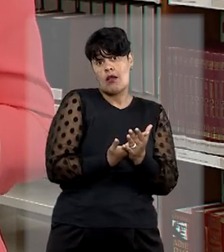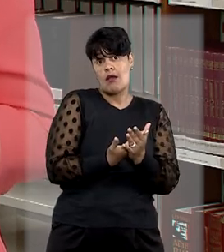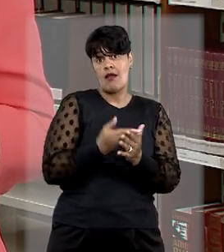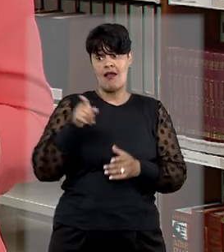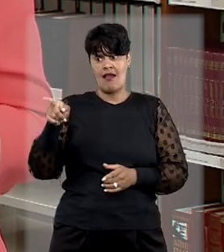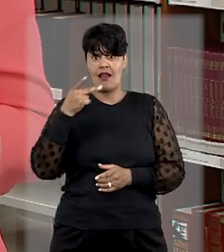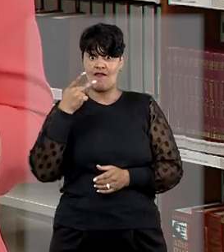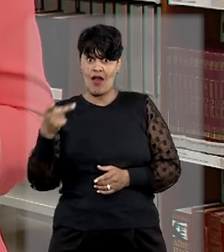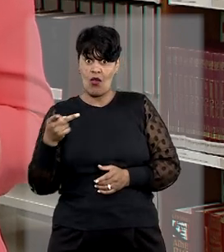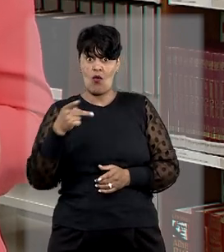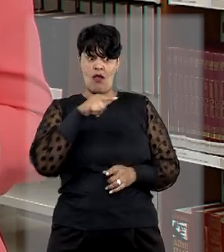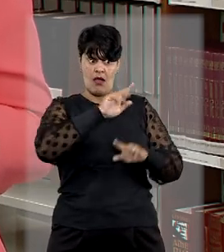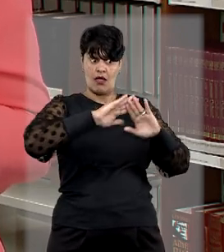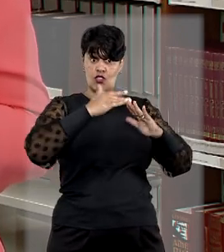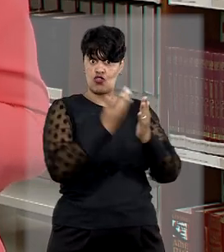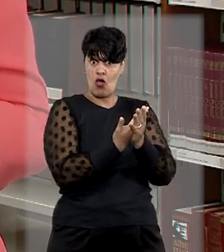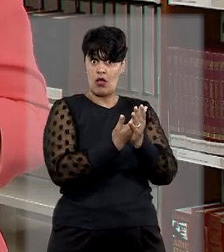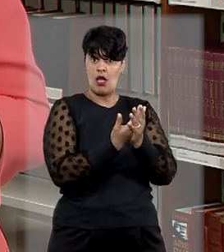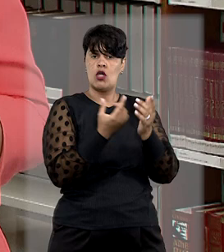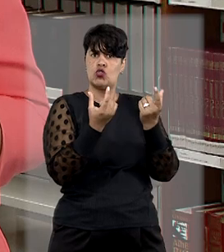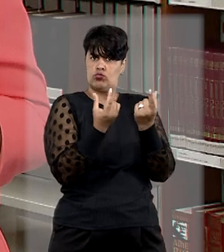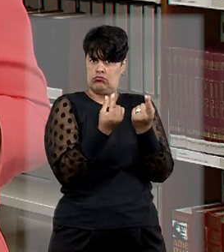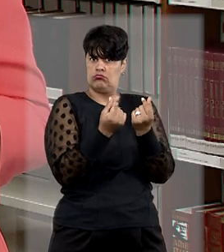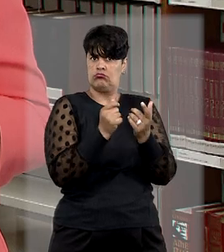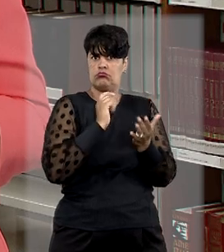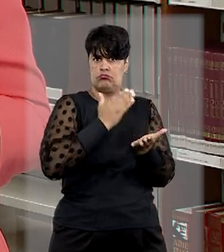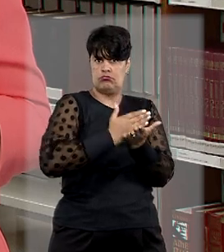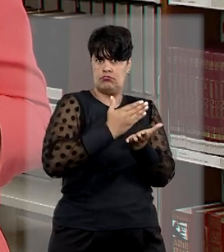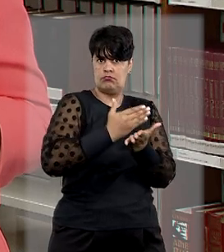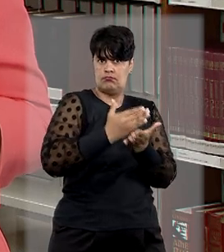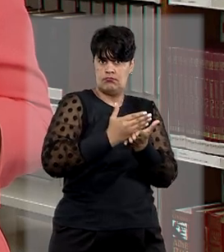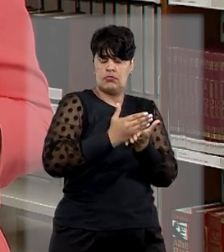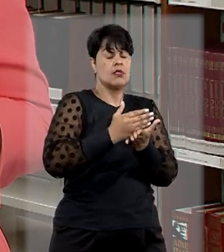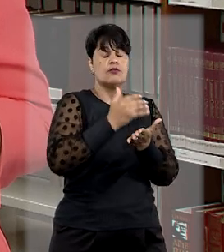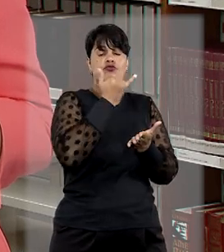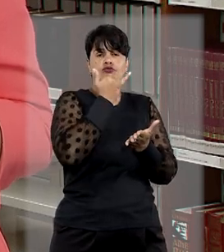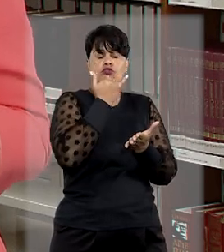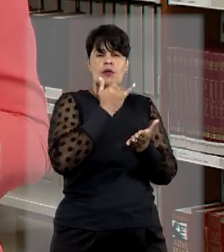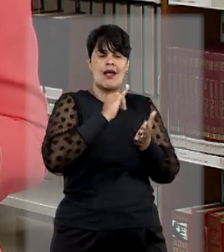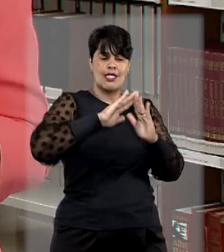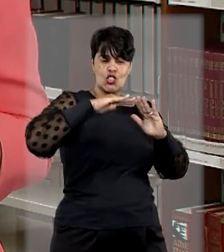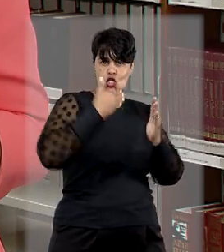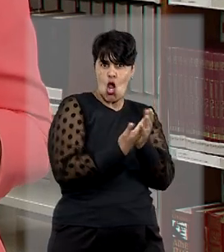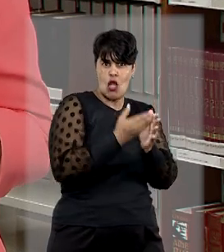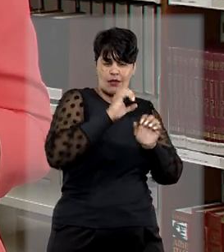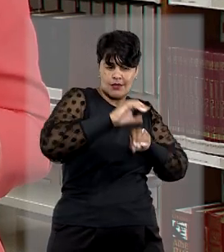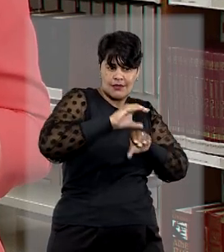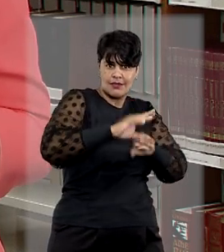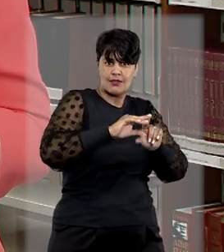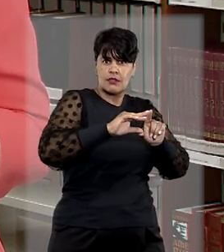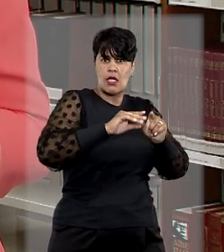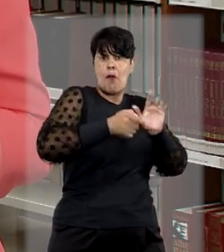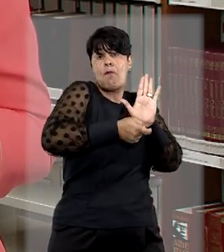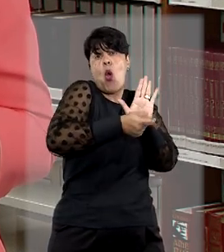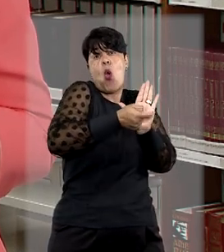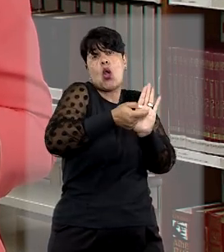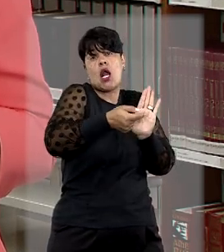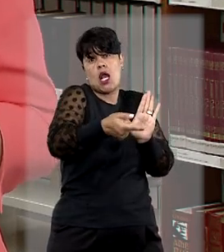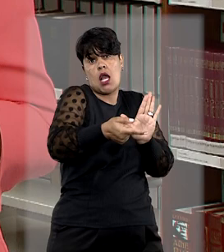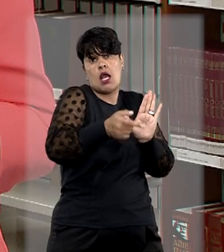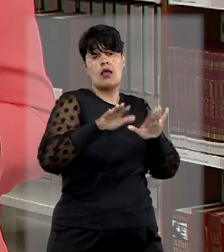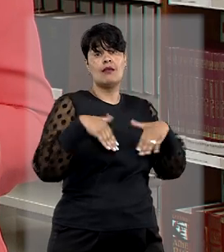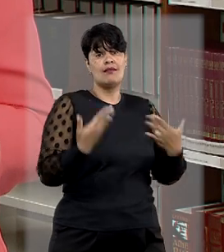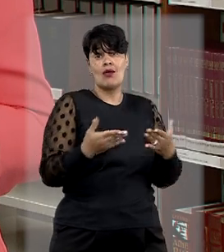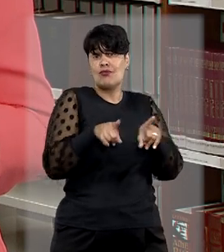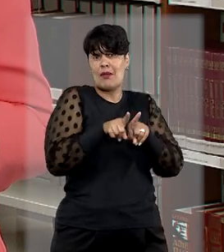a instituição de ensino reduziu de forma considerável o número de aulas contratadas e, em consequência, seus custos fixos,